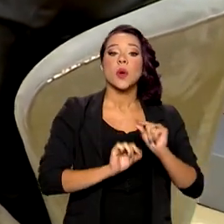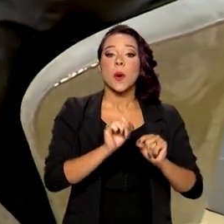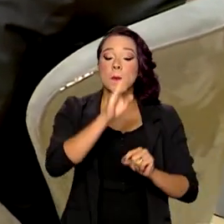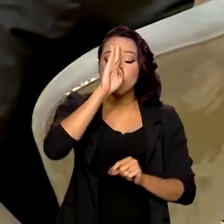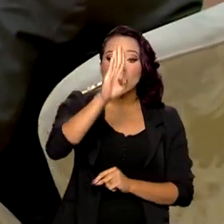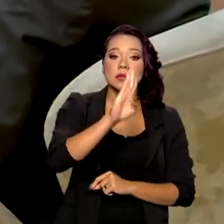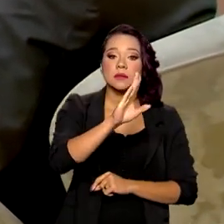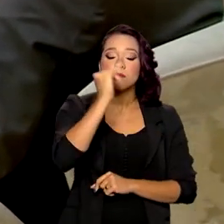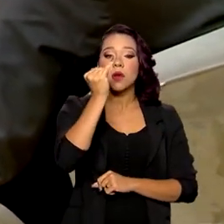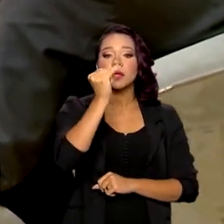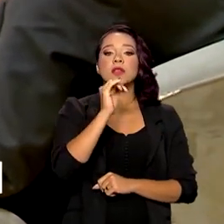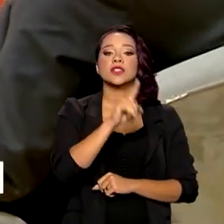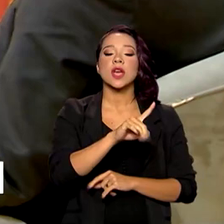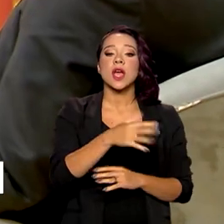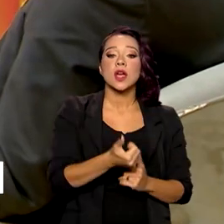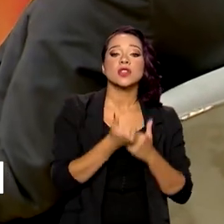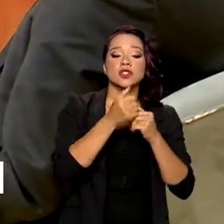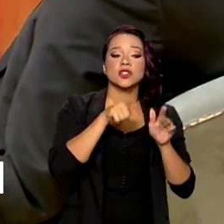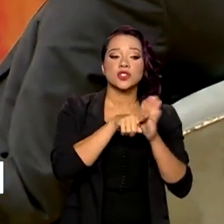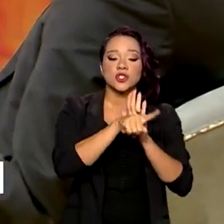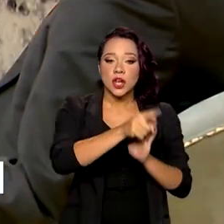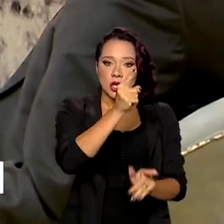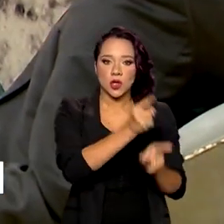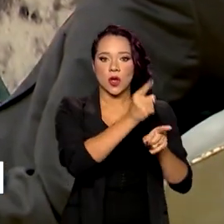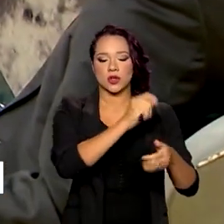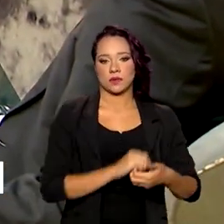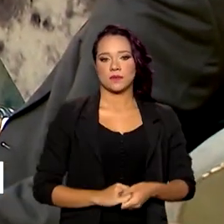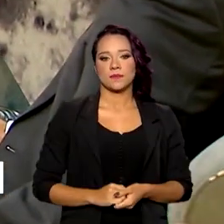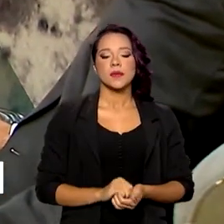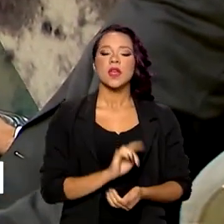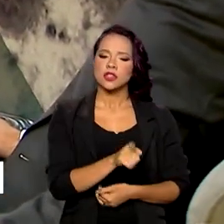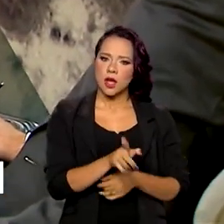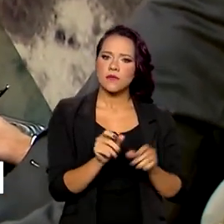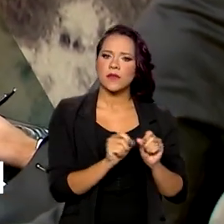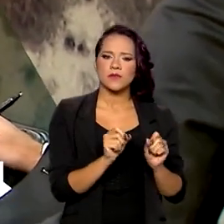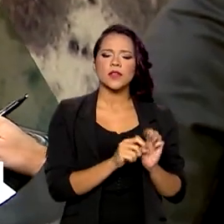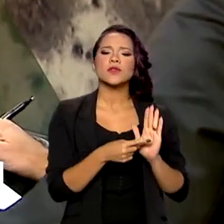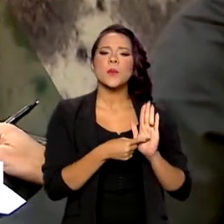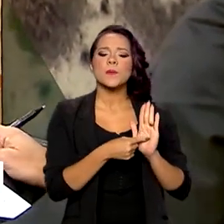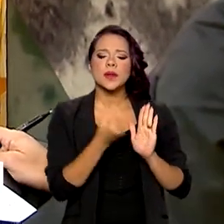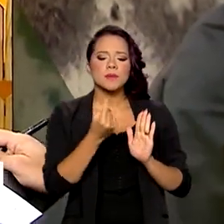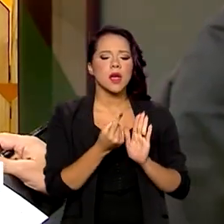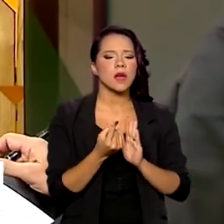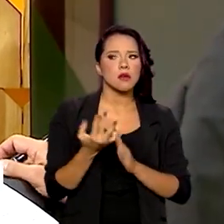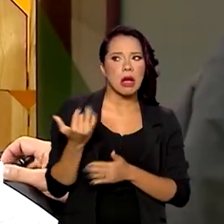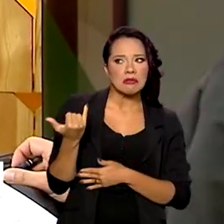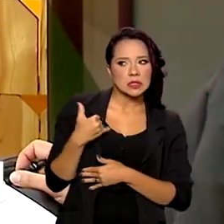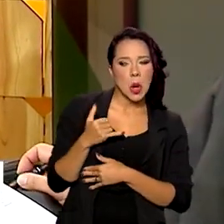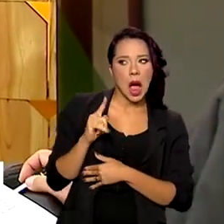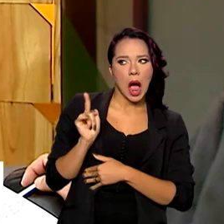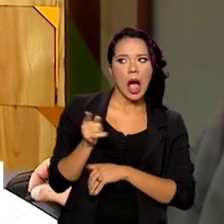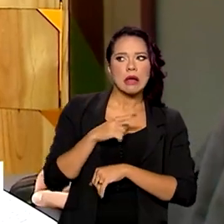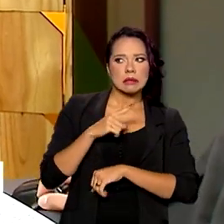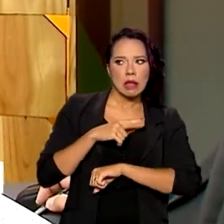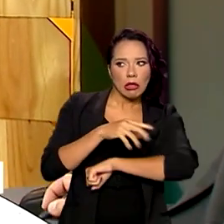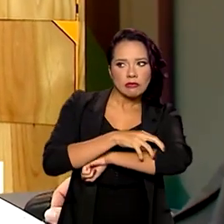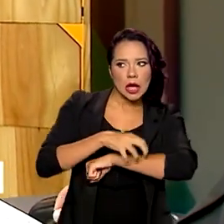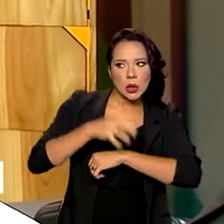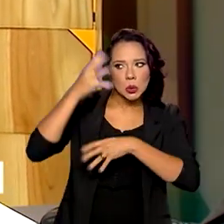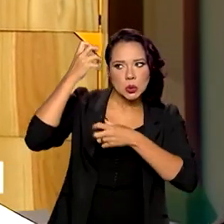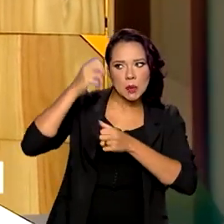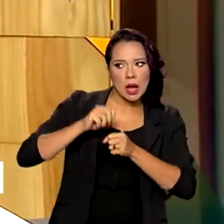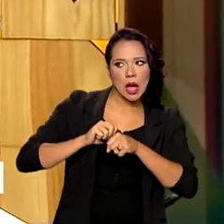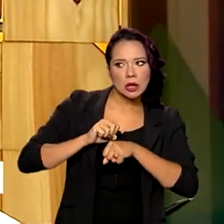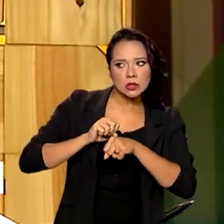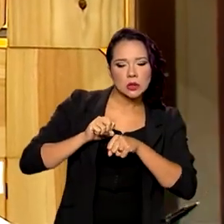a nossa rede de diagnósticos. Isso foi feito. Desde o primeiro rumor sobre a saída desse